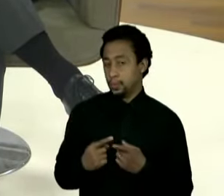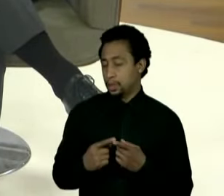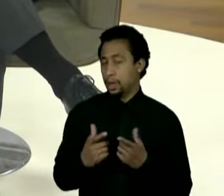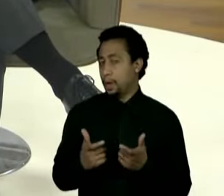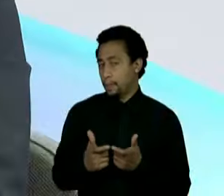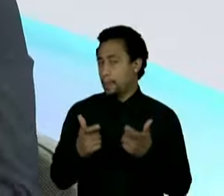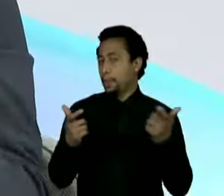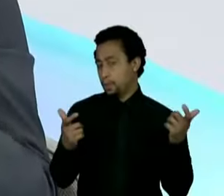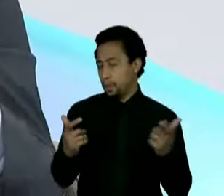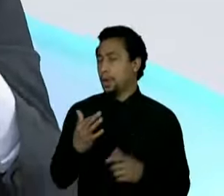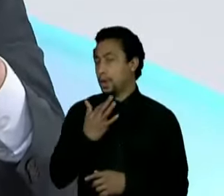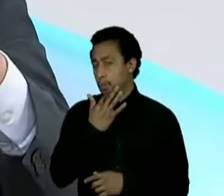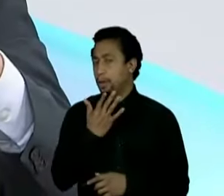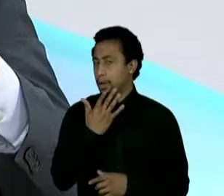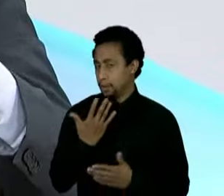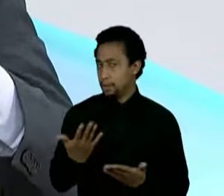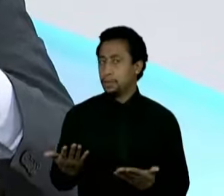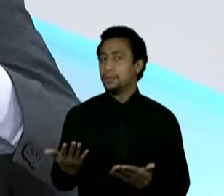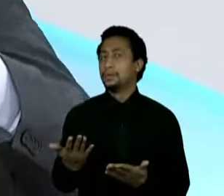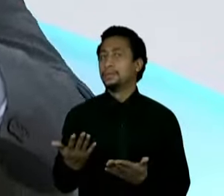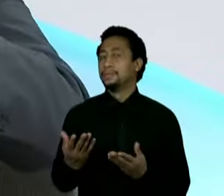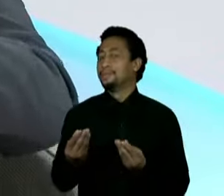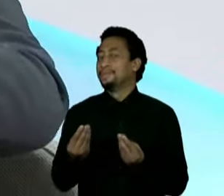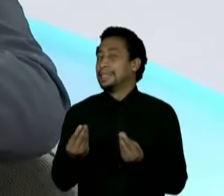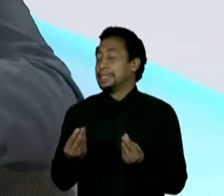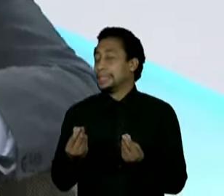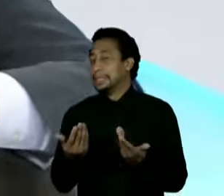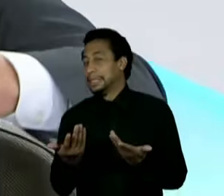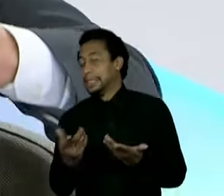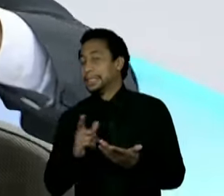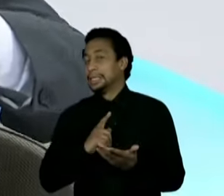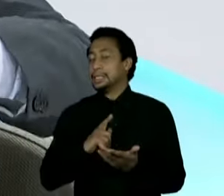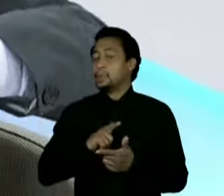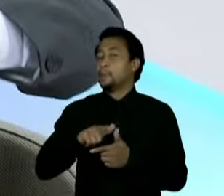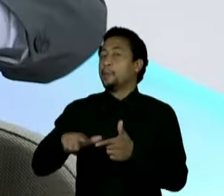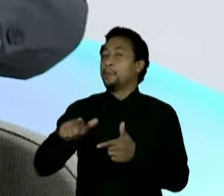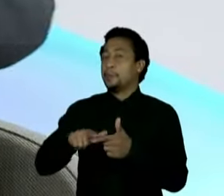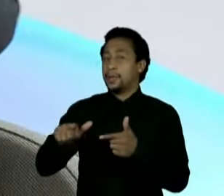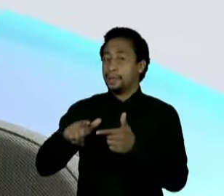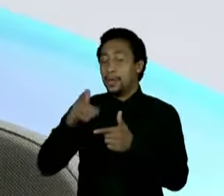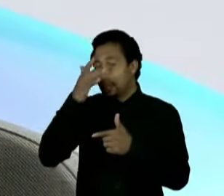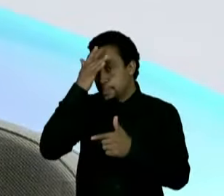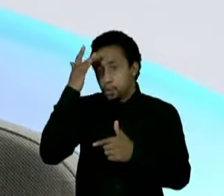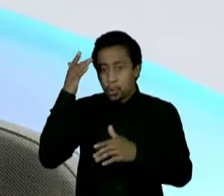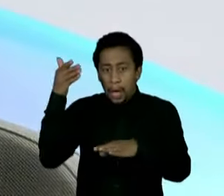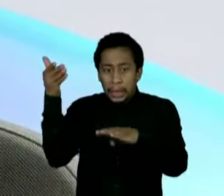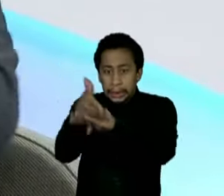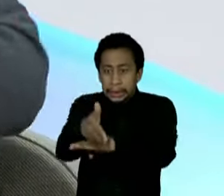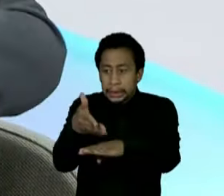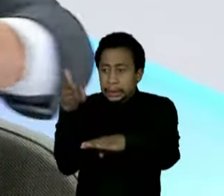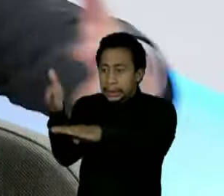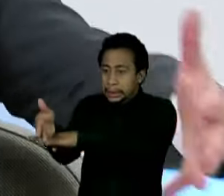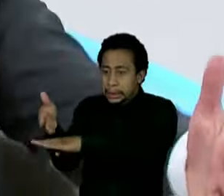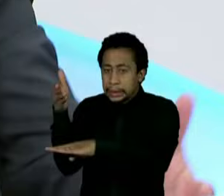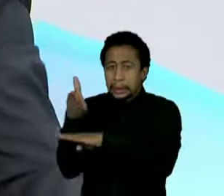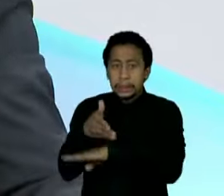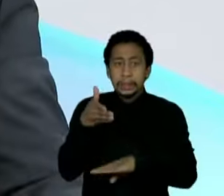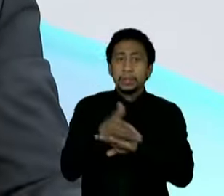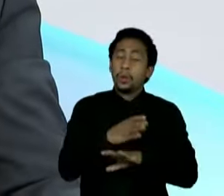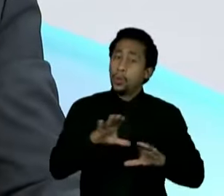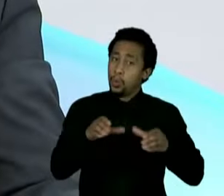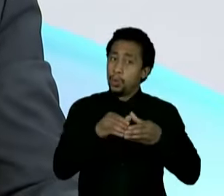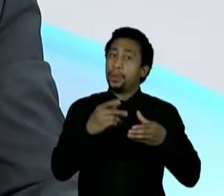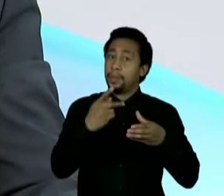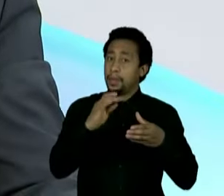todo mundo acompanha, de uma certa, uma narcopolítica, né? As pessoas estão invadindo os espaços políticos, inclusive os grupos